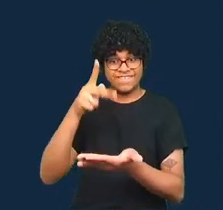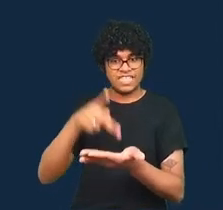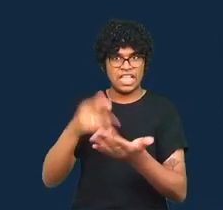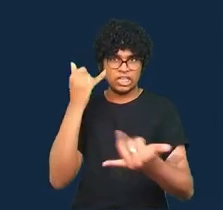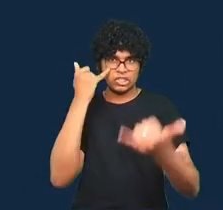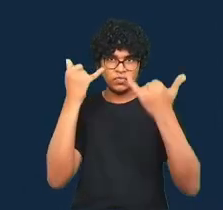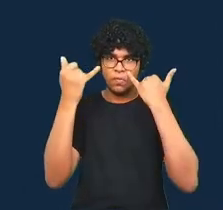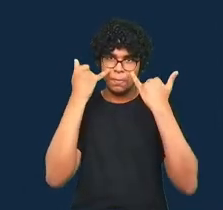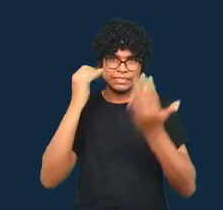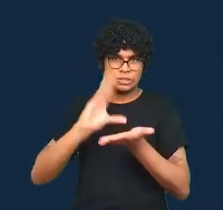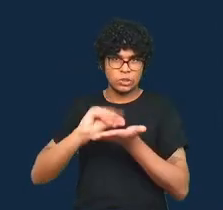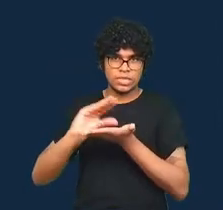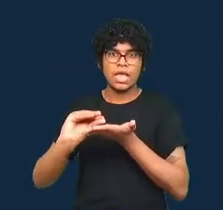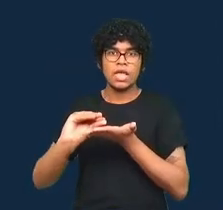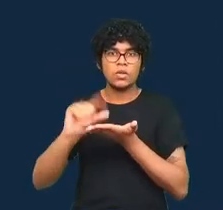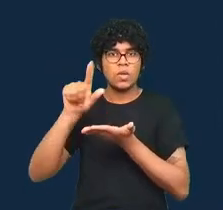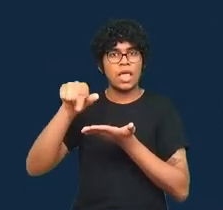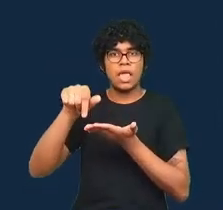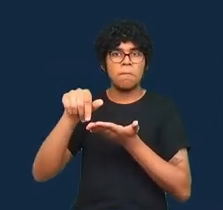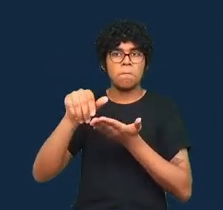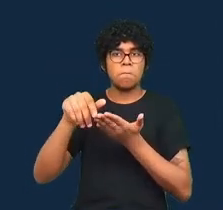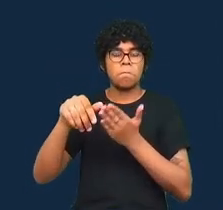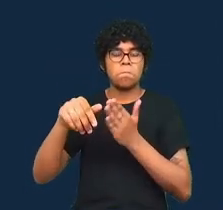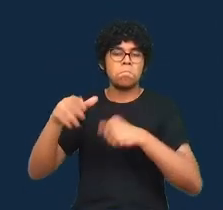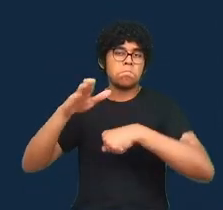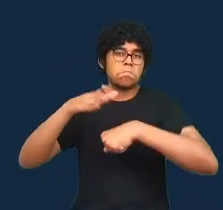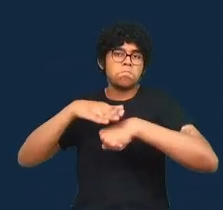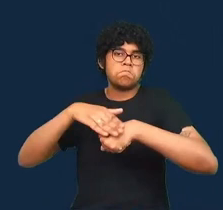uma vez que forem adequadamente preparados